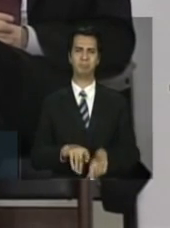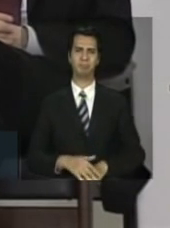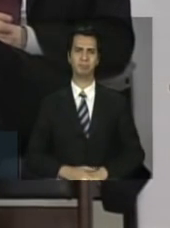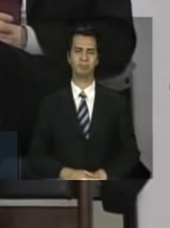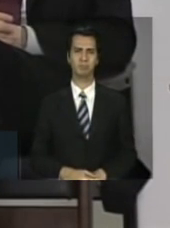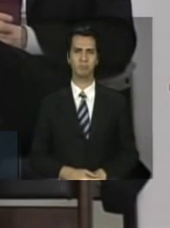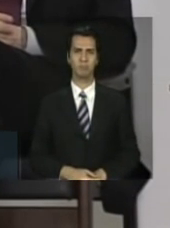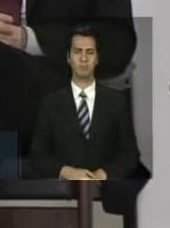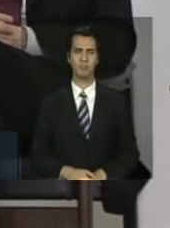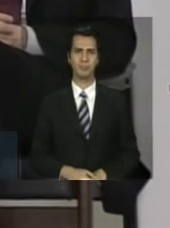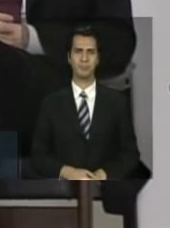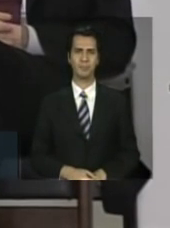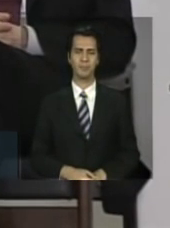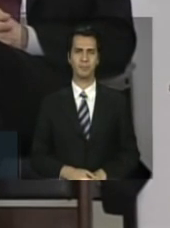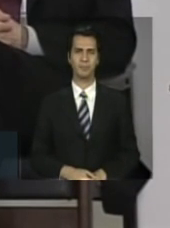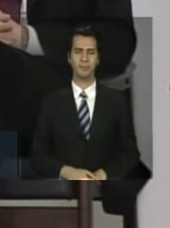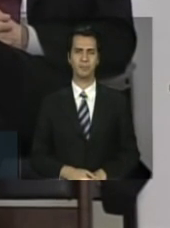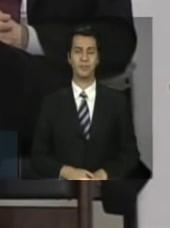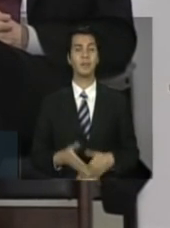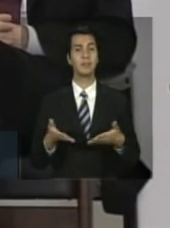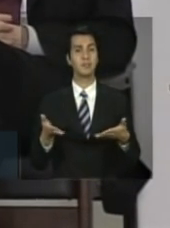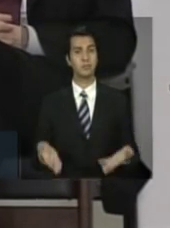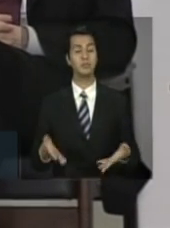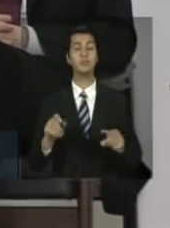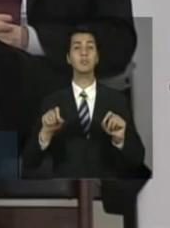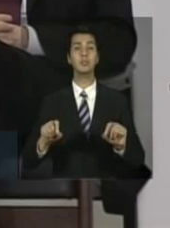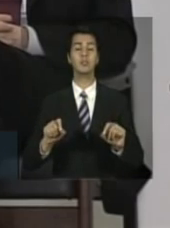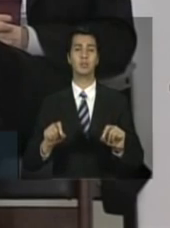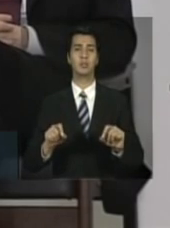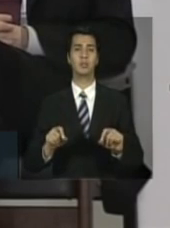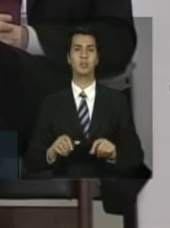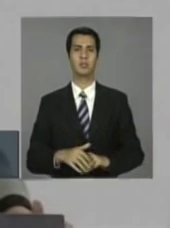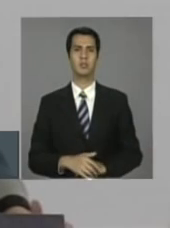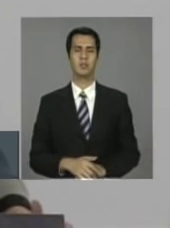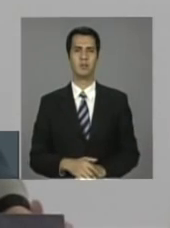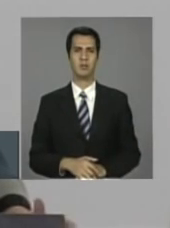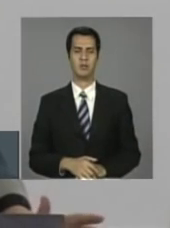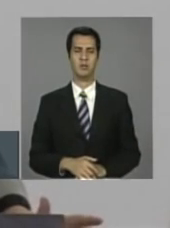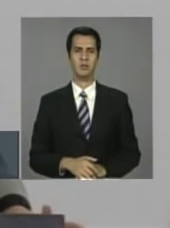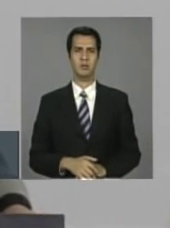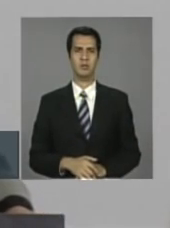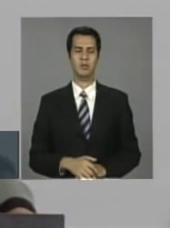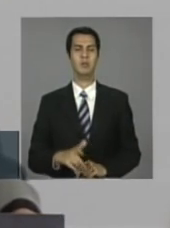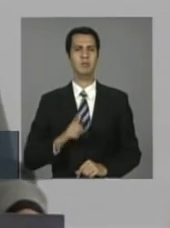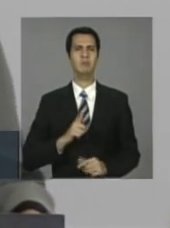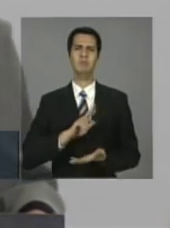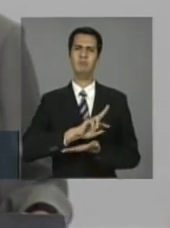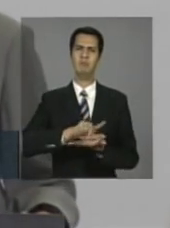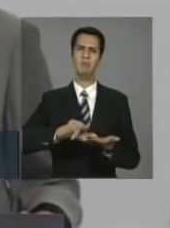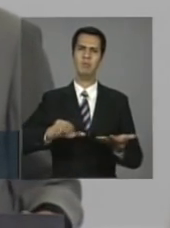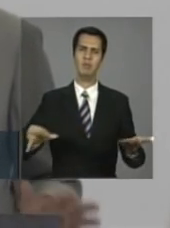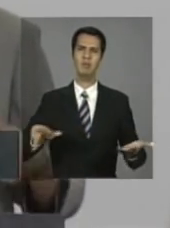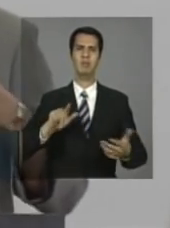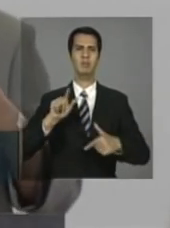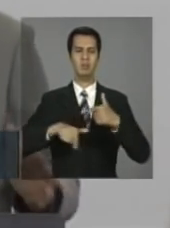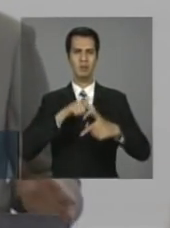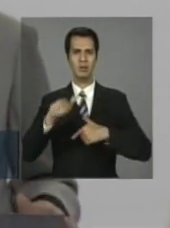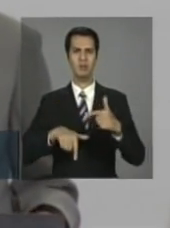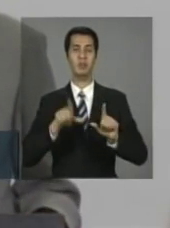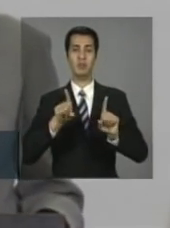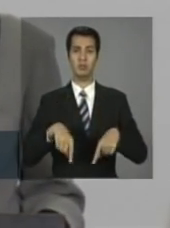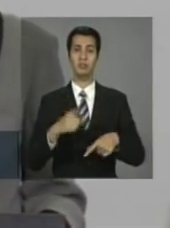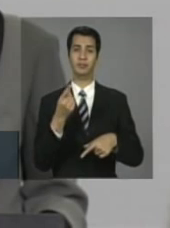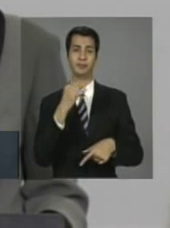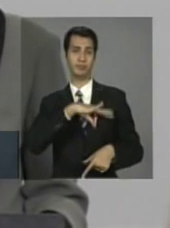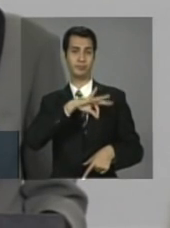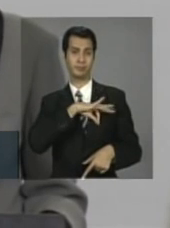E, assim, um dos instrumentos, além de outros, como os programas